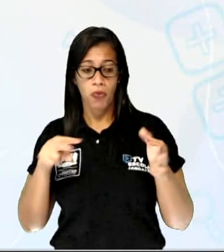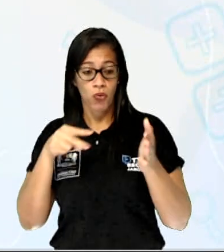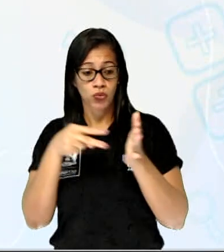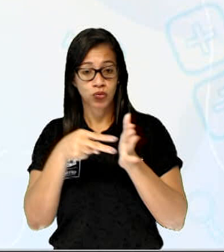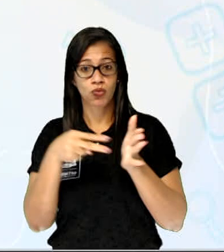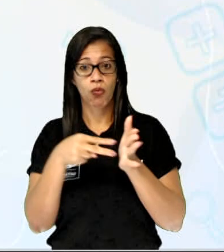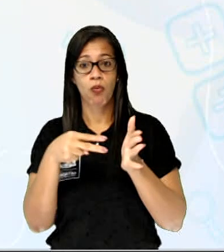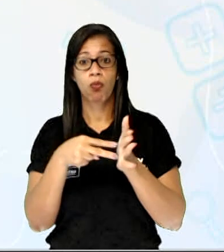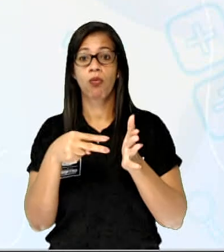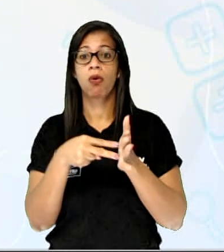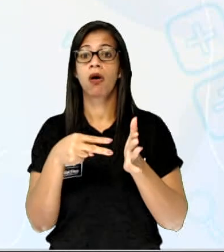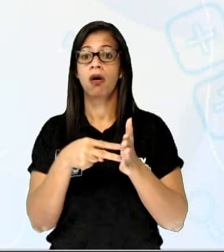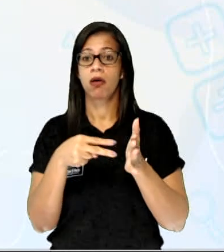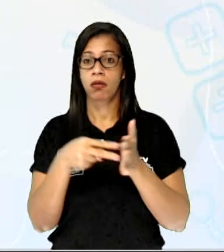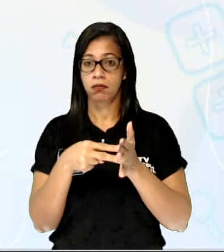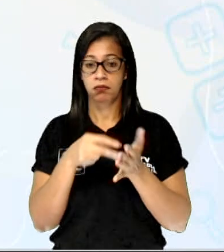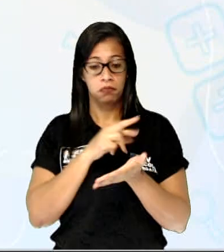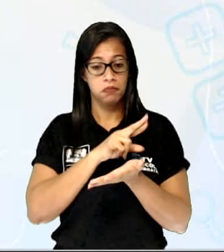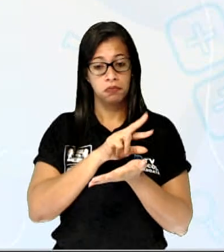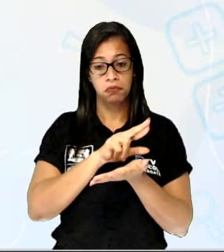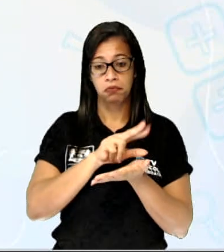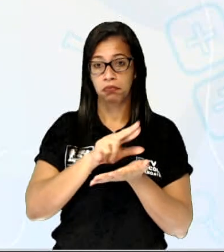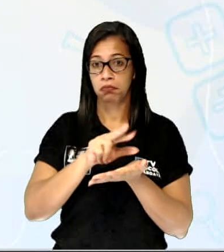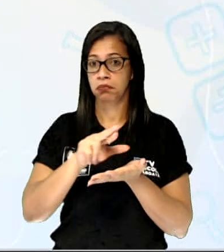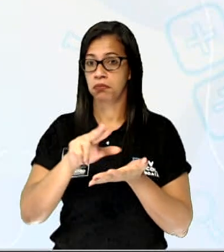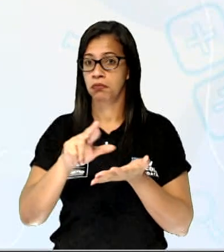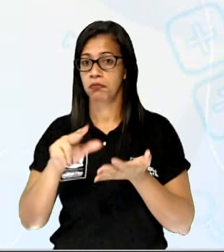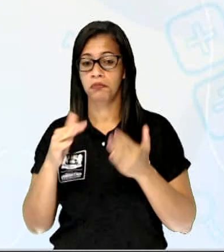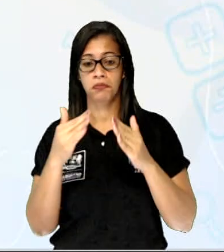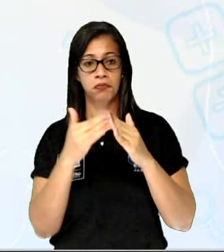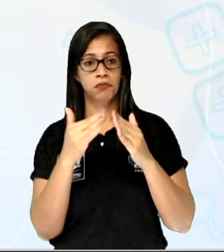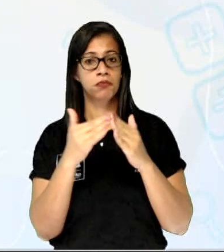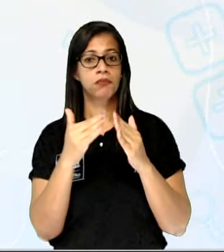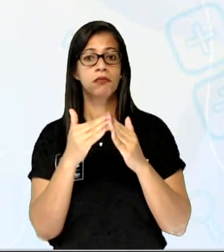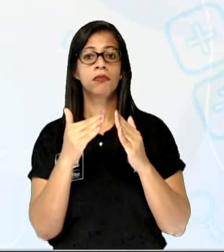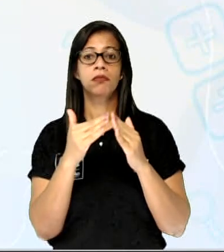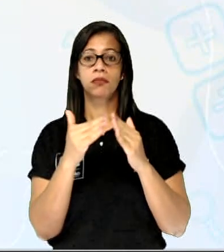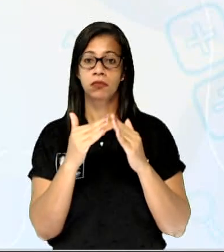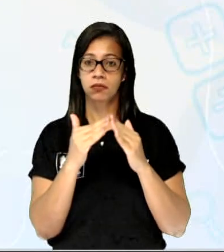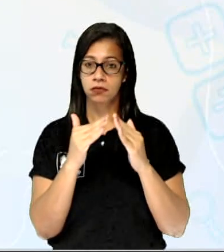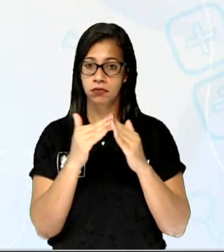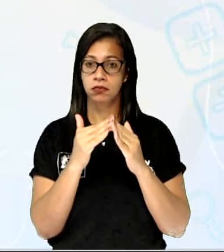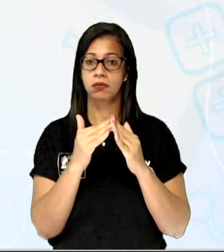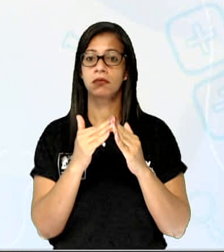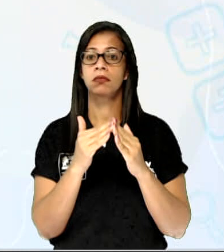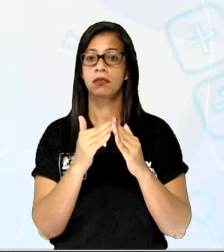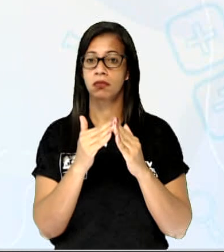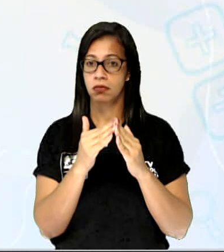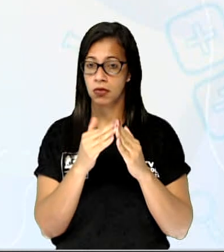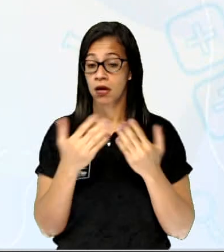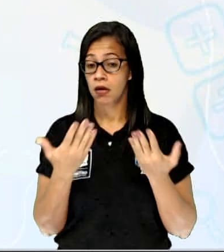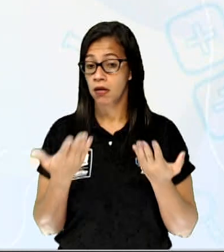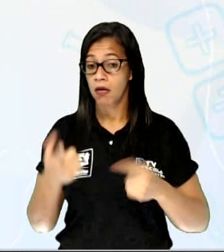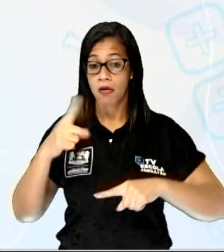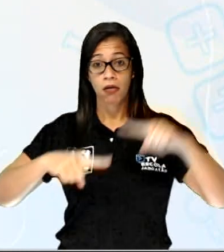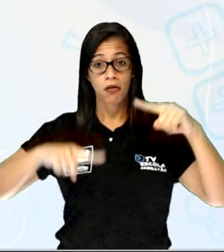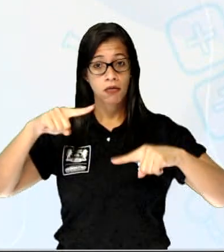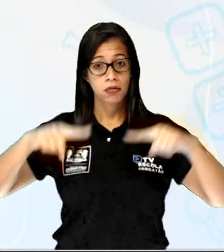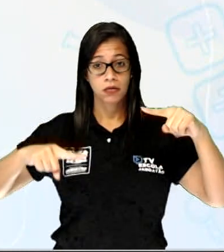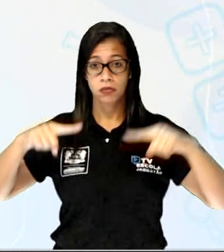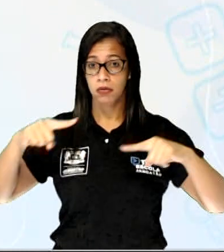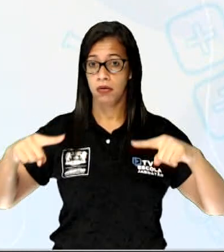eletrodomésticos que estão ali, ó, na nossa casa. Então, esses objetos não devem ser